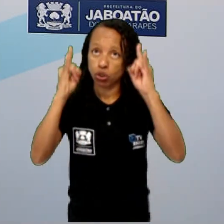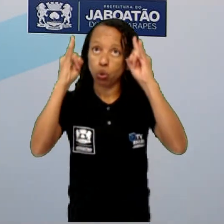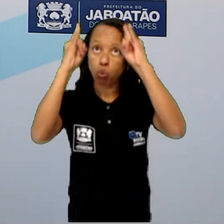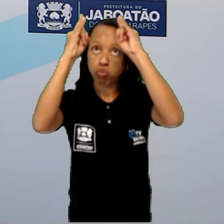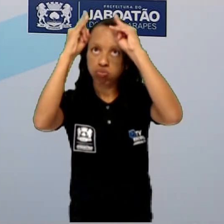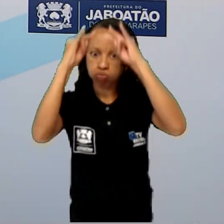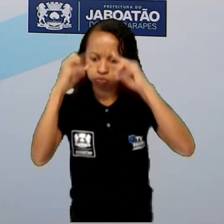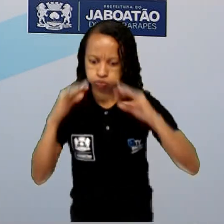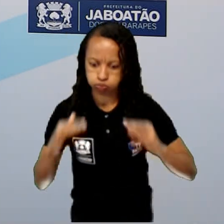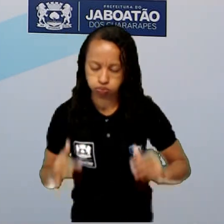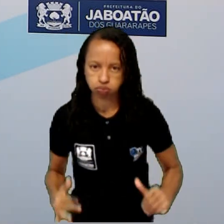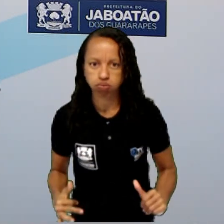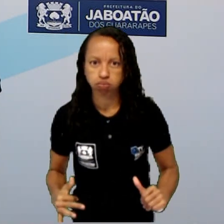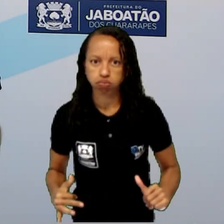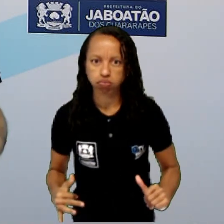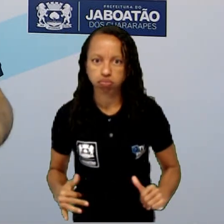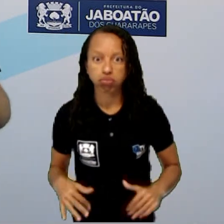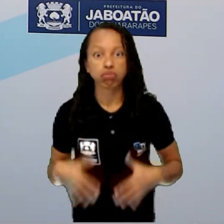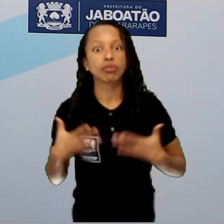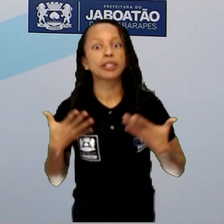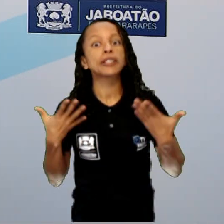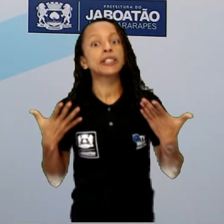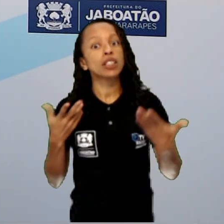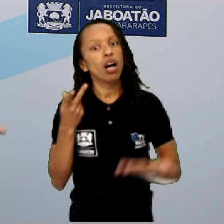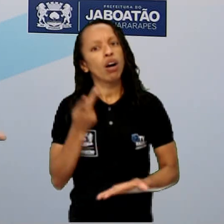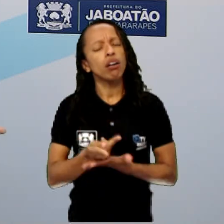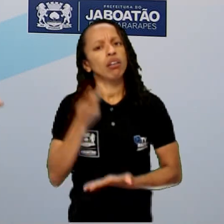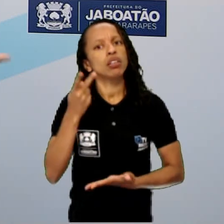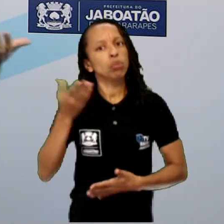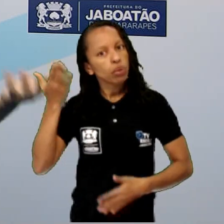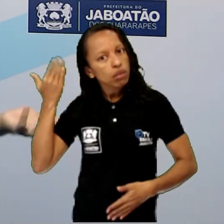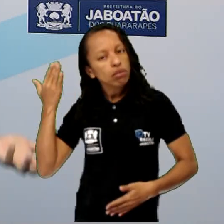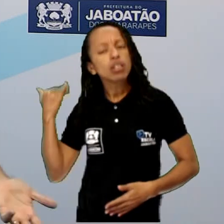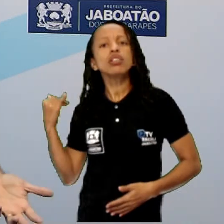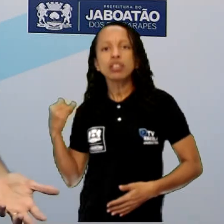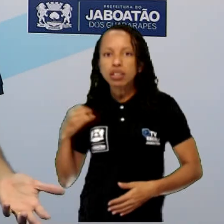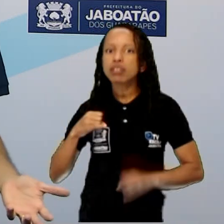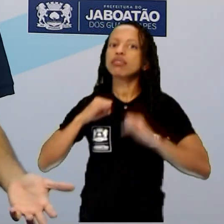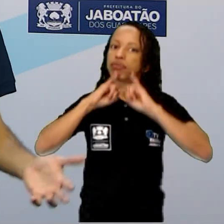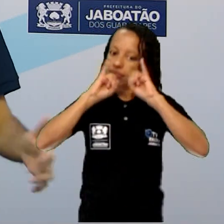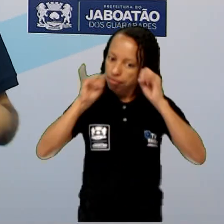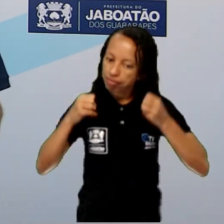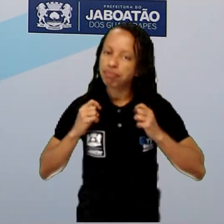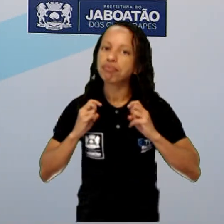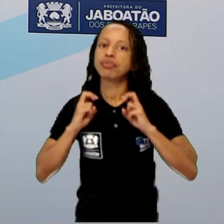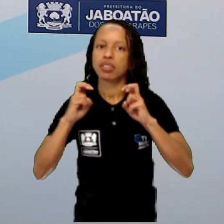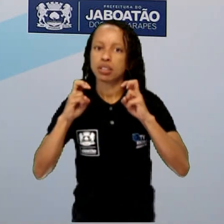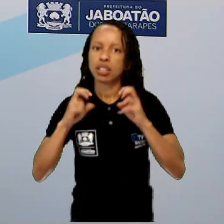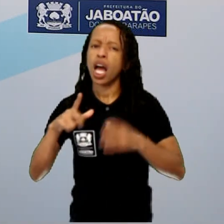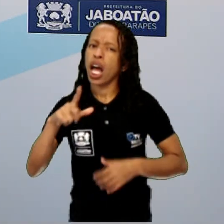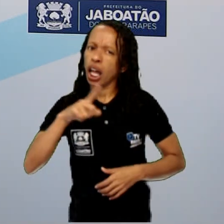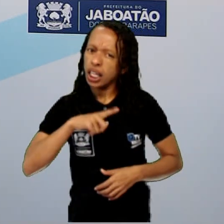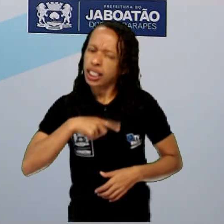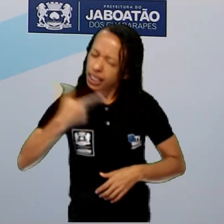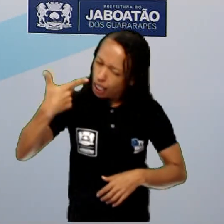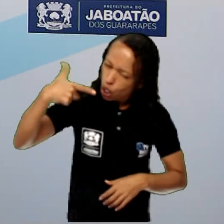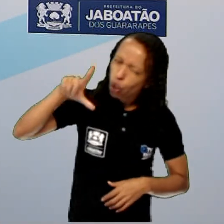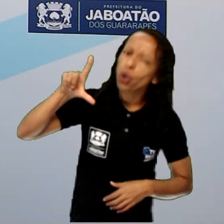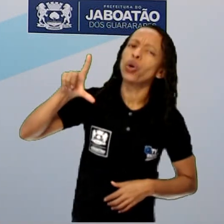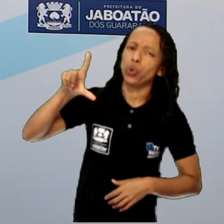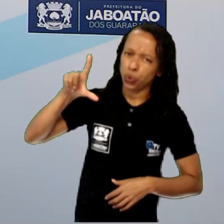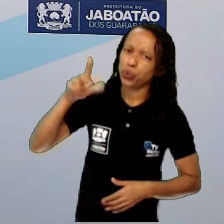desabou naquela época? Então, isso é um acontecimento antigo da cidade de Jaboatão. Existem outros acontecimentos